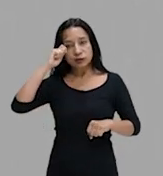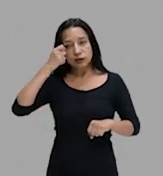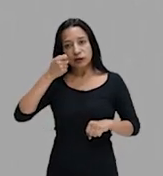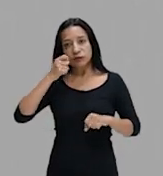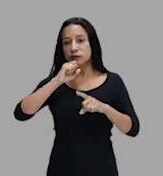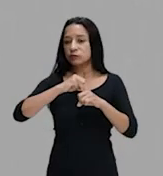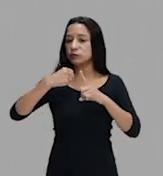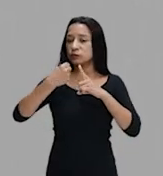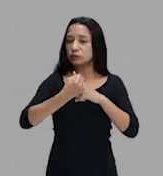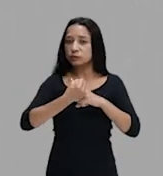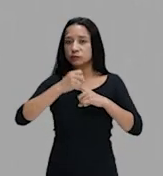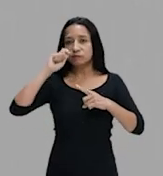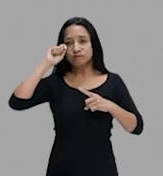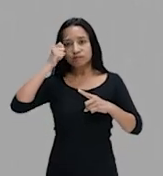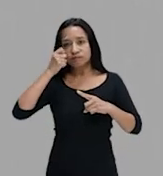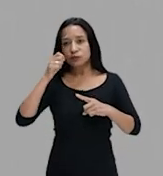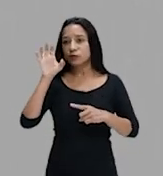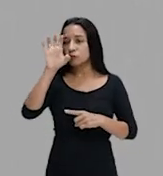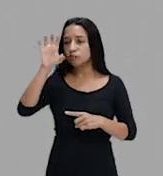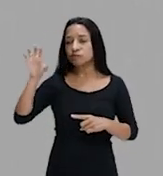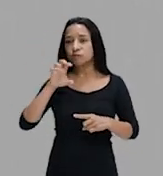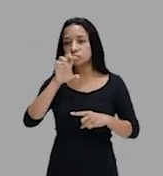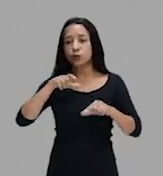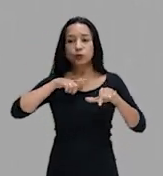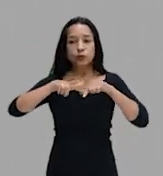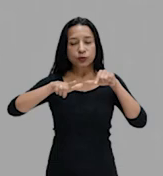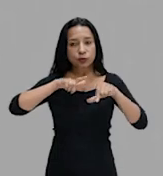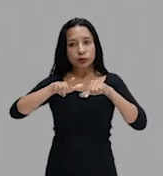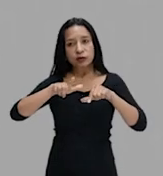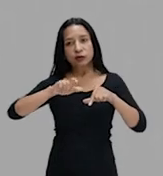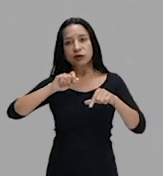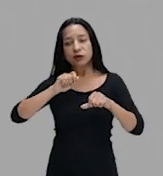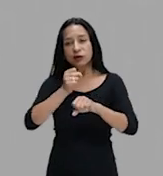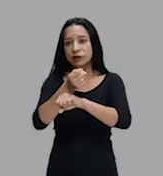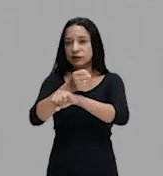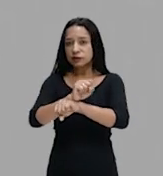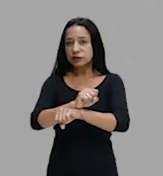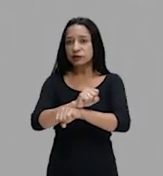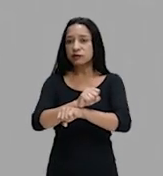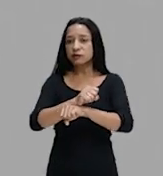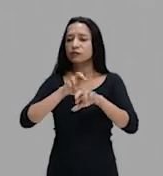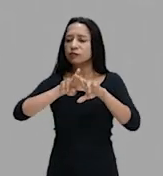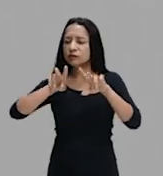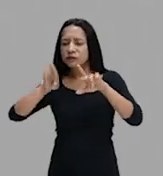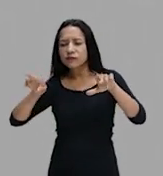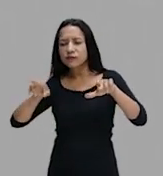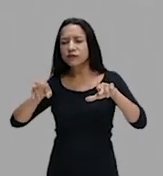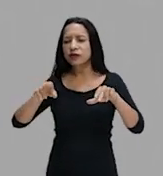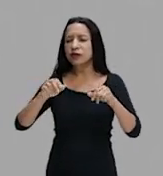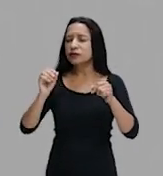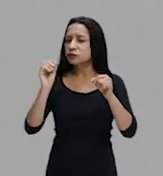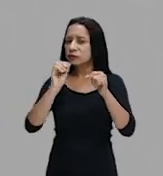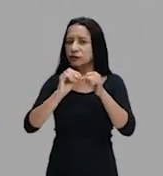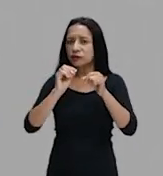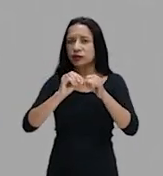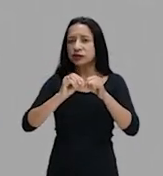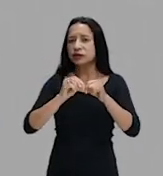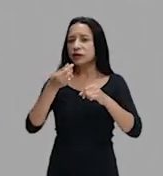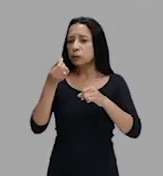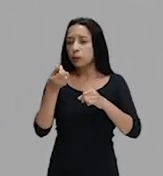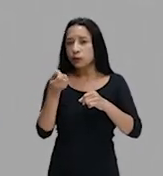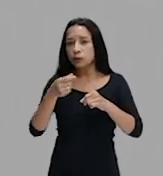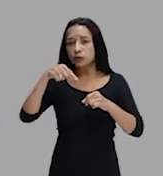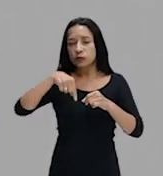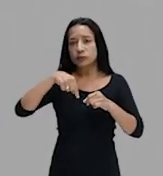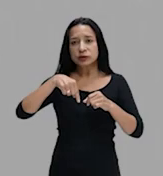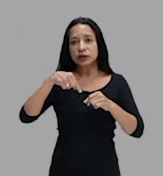de sociedade africana, com trabalho de escravo, em diversas atividades econômicas aqui da América Portuguesa.